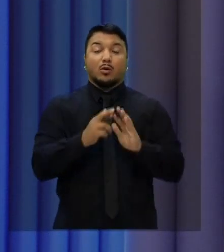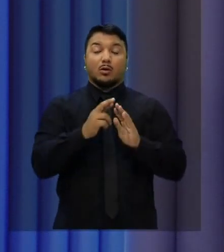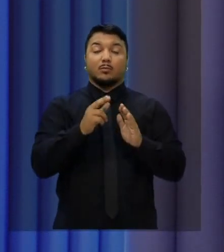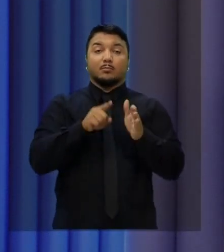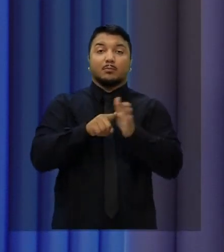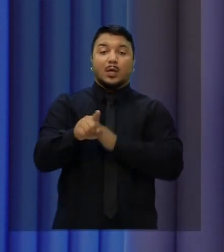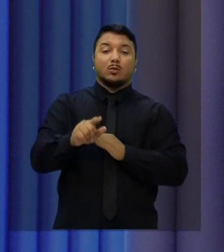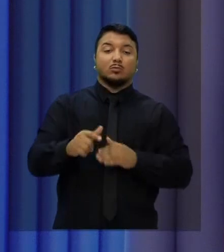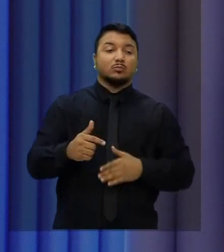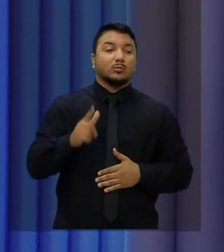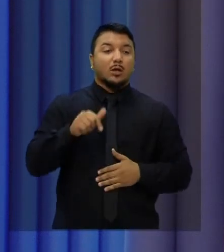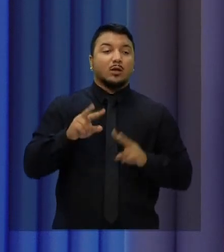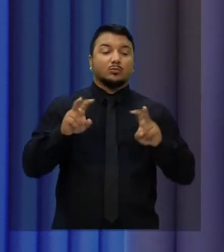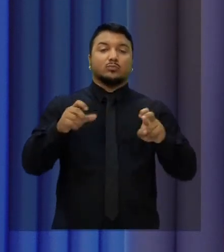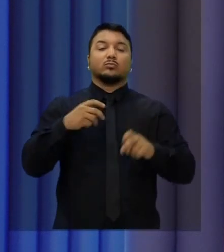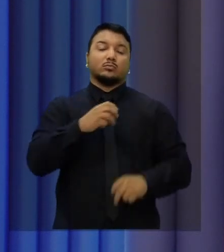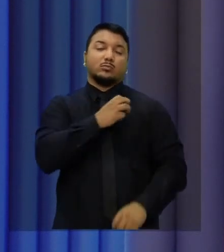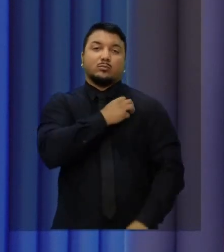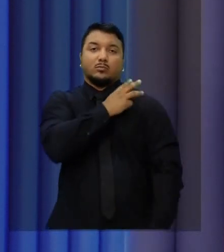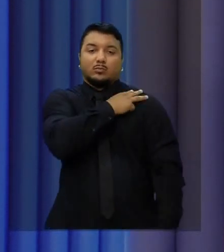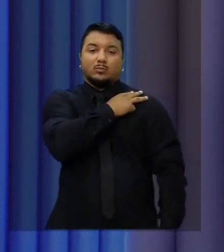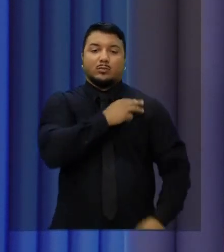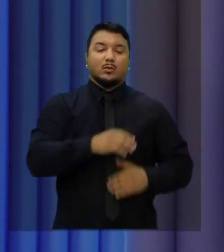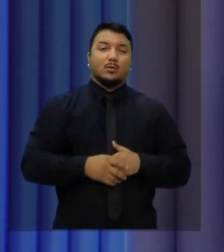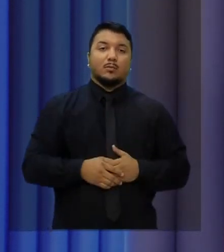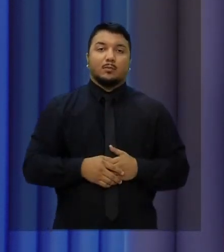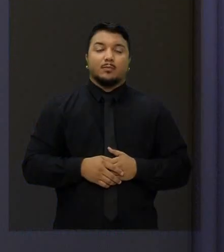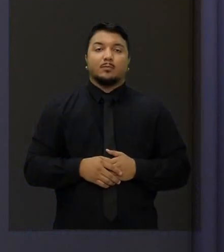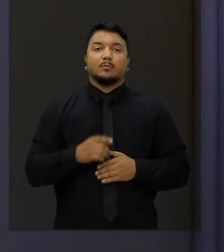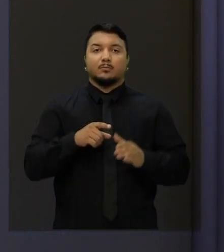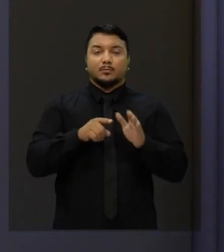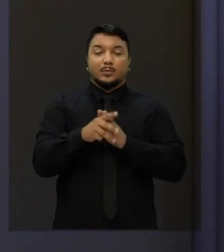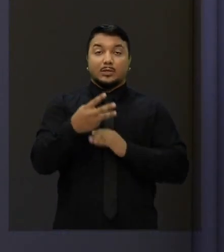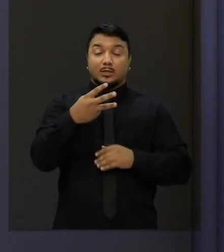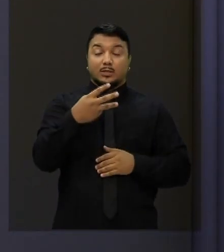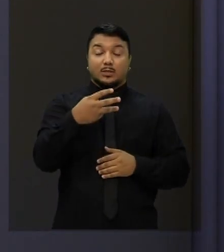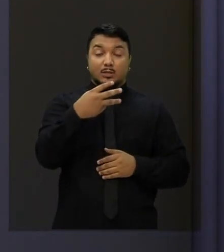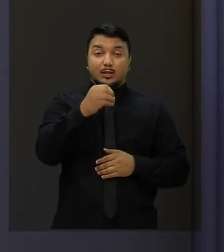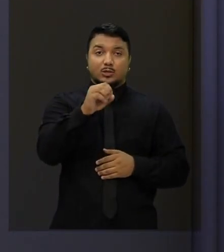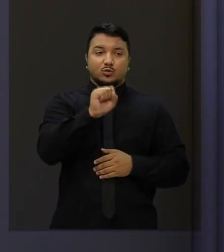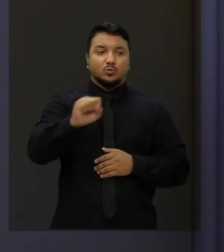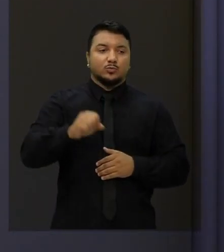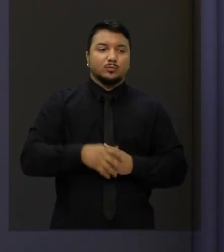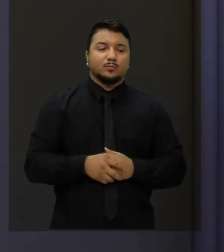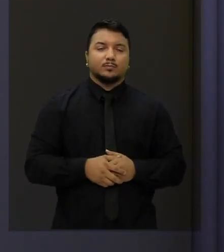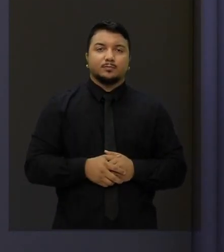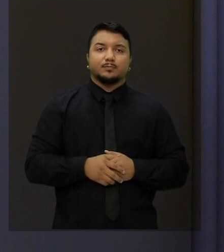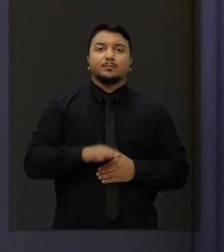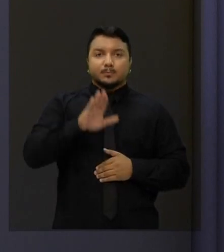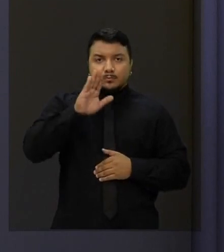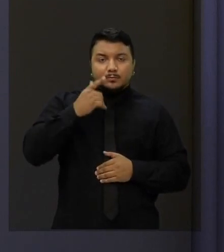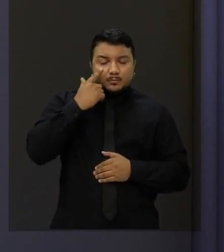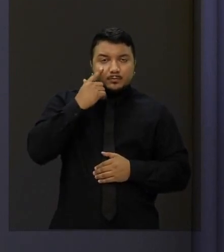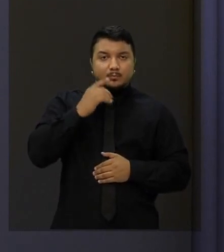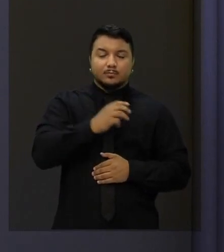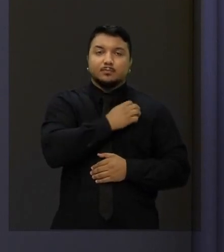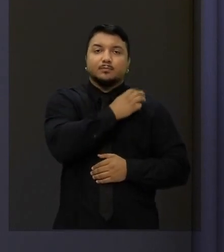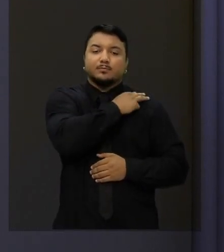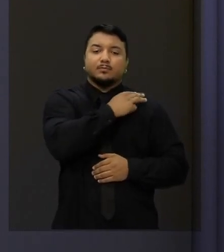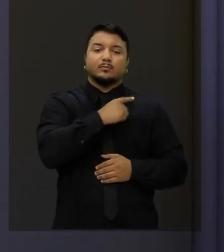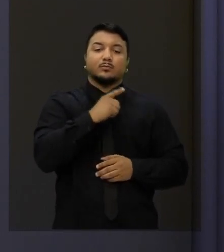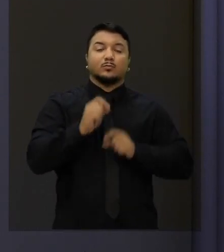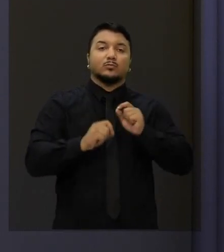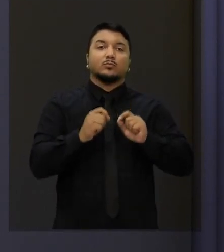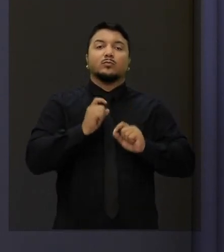segunda pergunta para o candidato Capitão Wagner. O senhor tem 30 segundos. Candidato Capitão Wagner, no último período, nosso povo tem